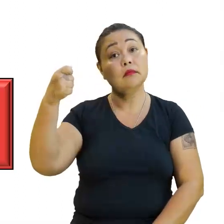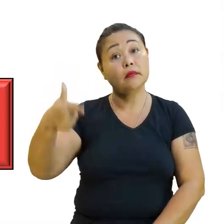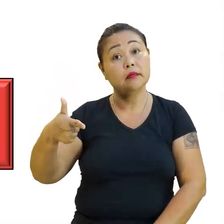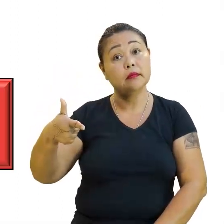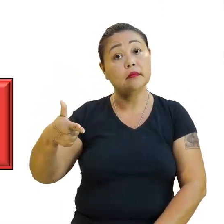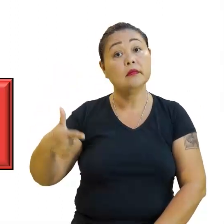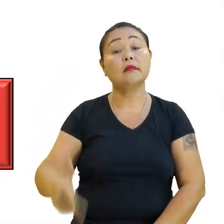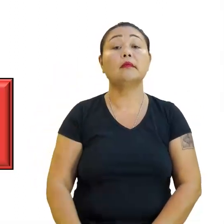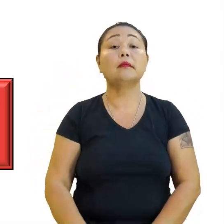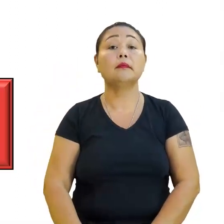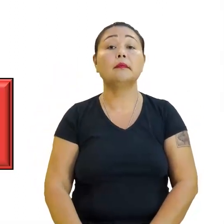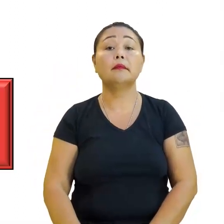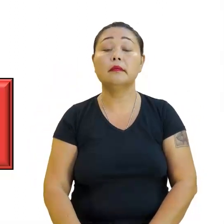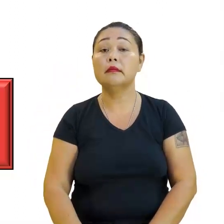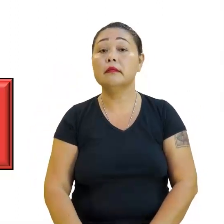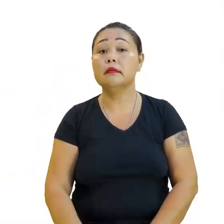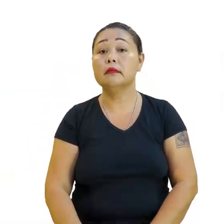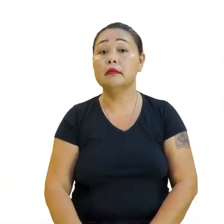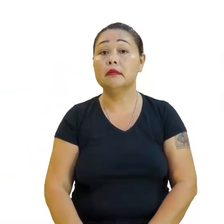Certo?